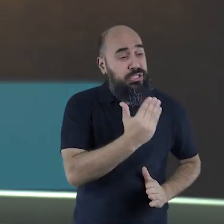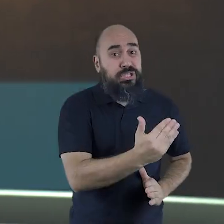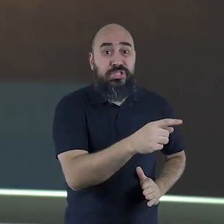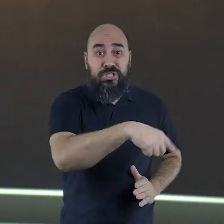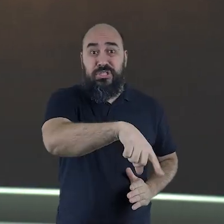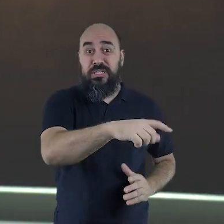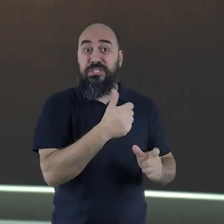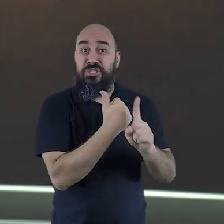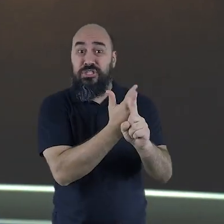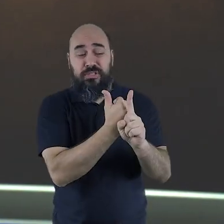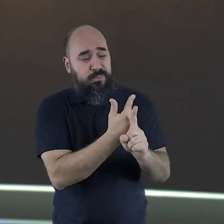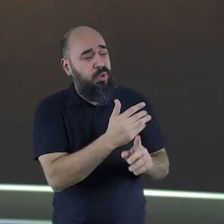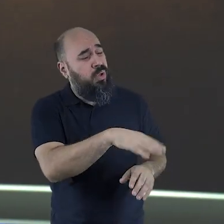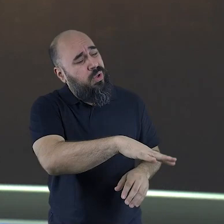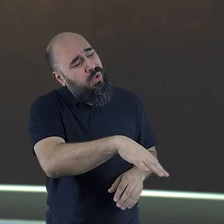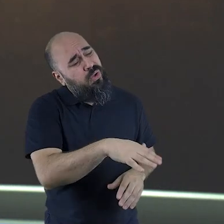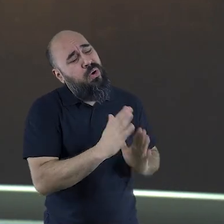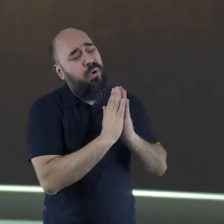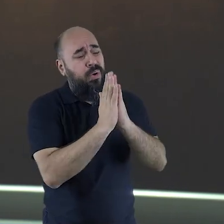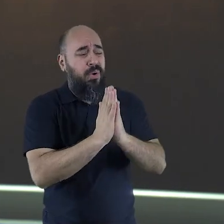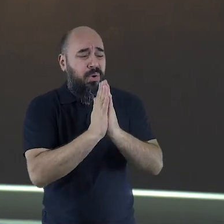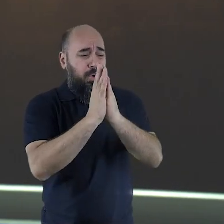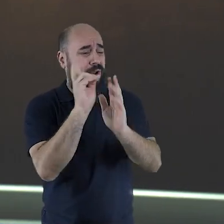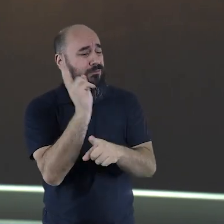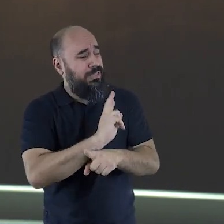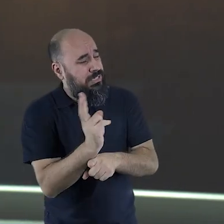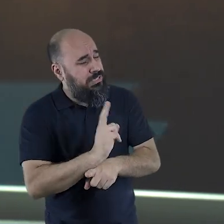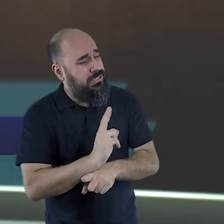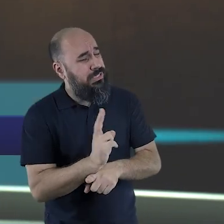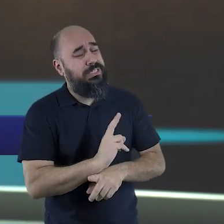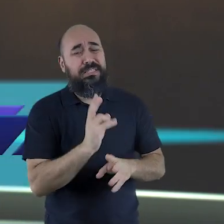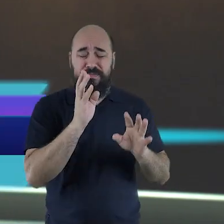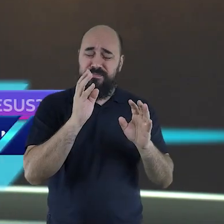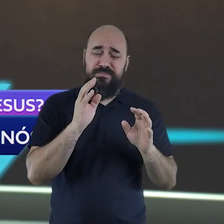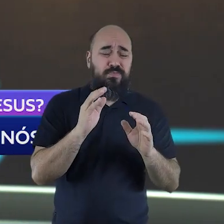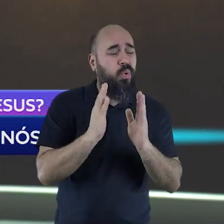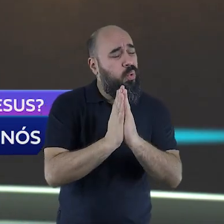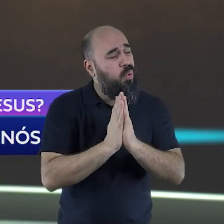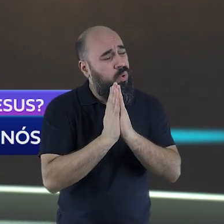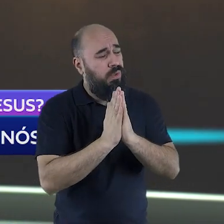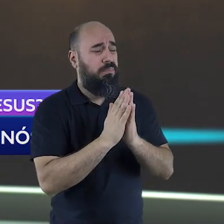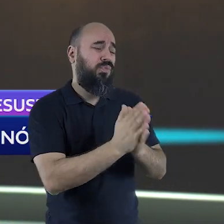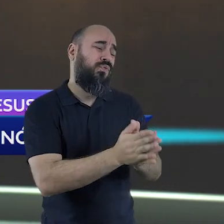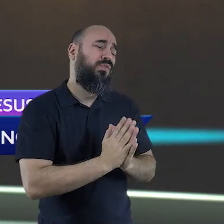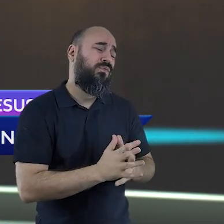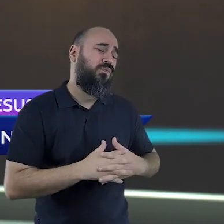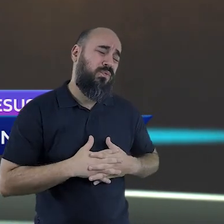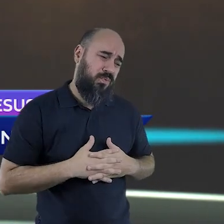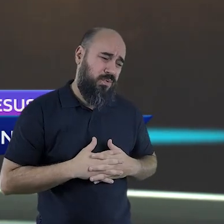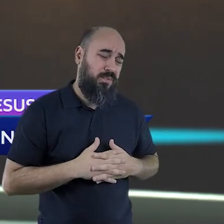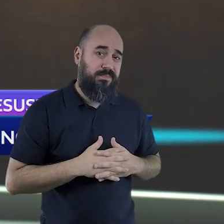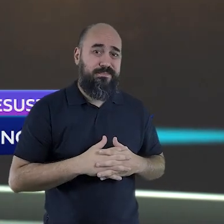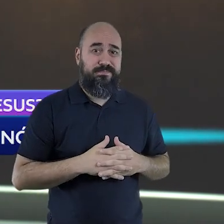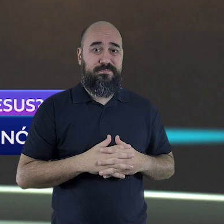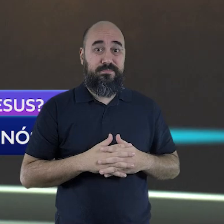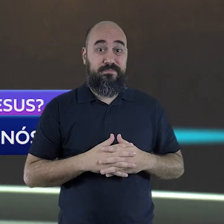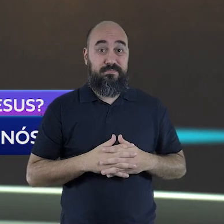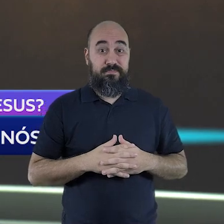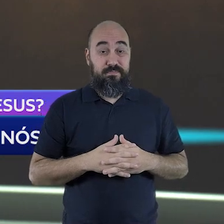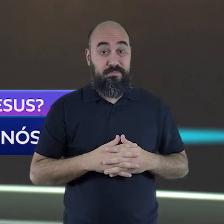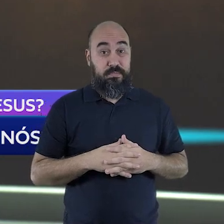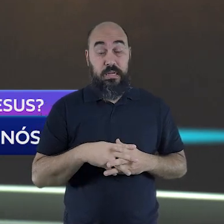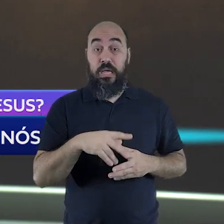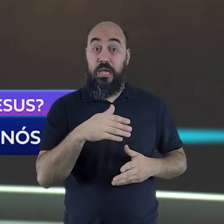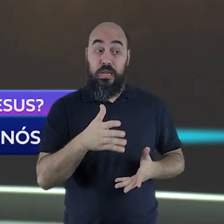os seus discípulos que o acompanhavam para ficar ao lado dele e orar. Ao invés de